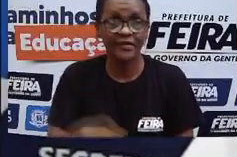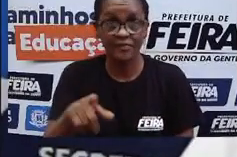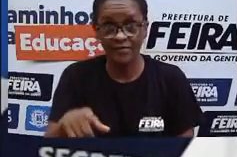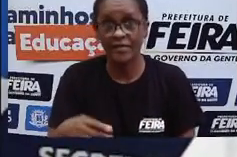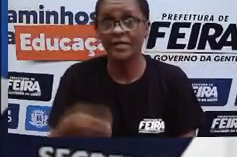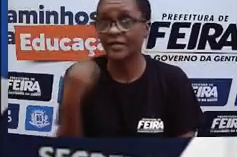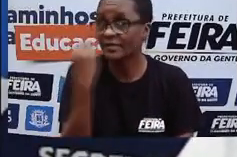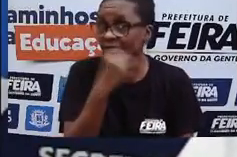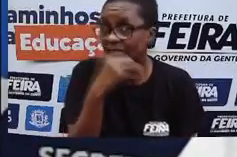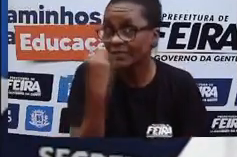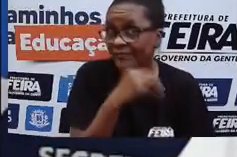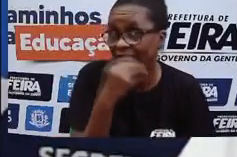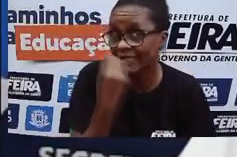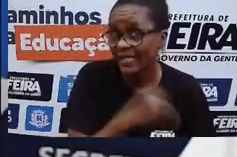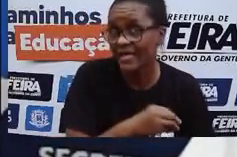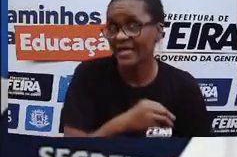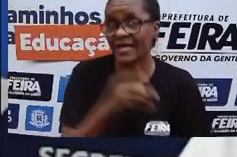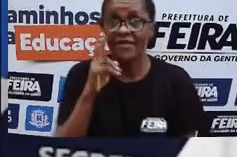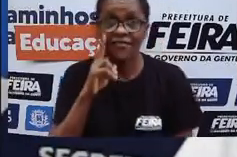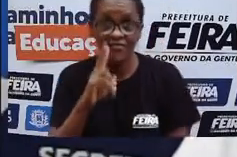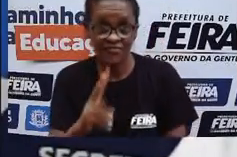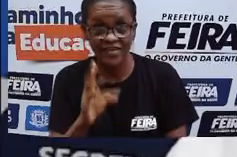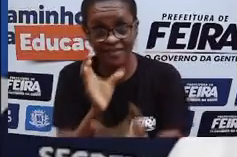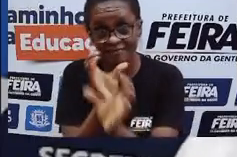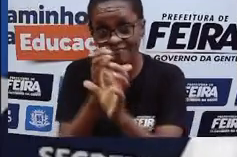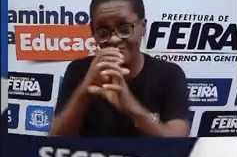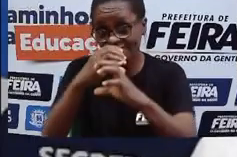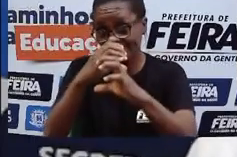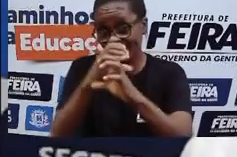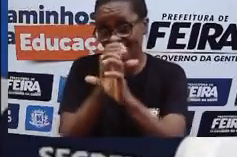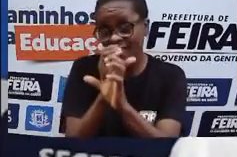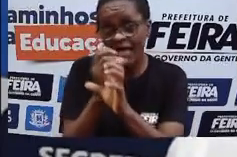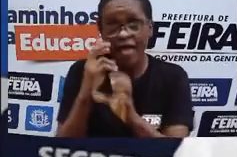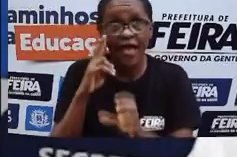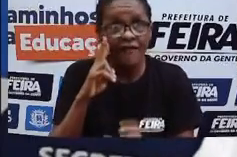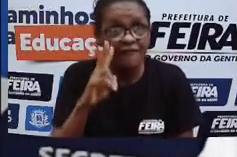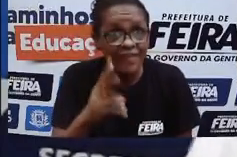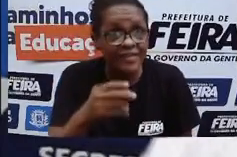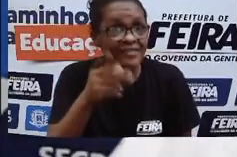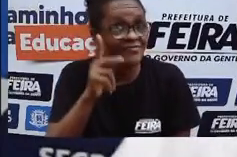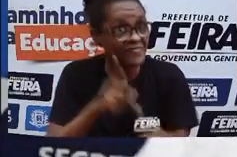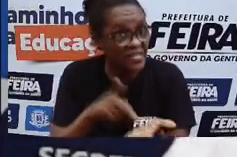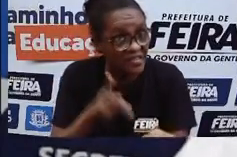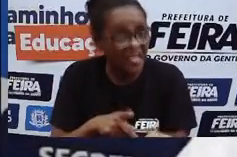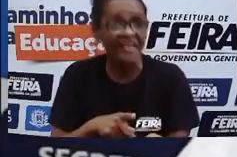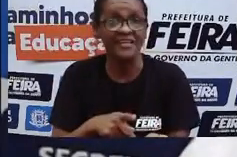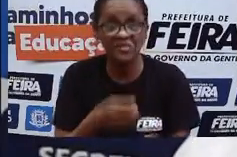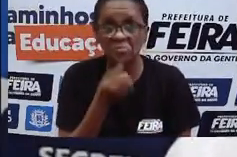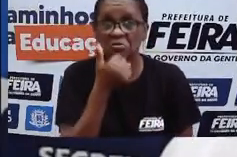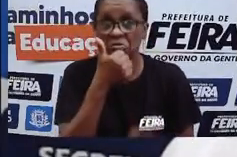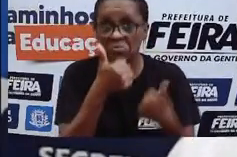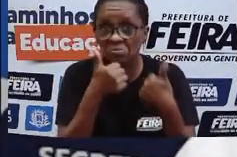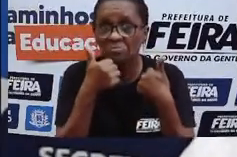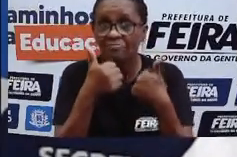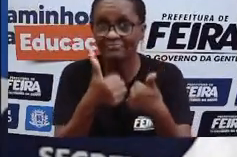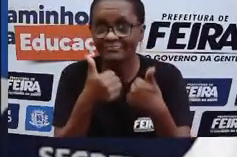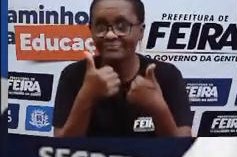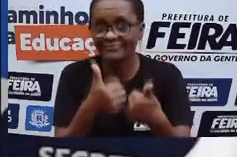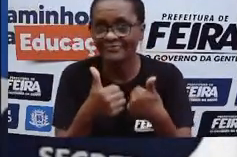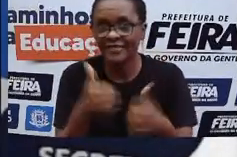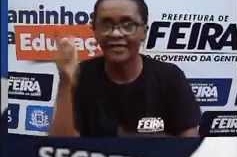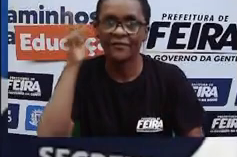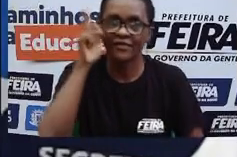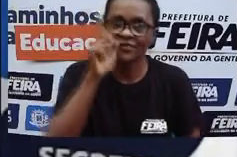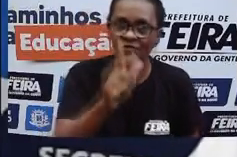mesmo que aqui na aula, né? Mesmo que de longe, esse, a gente possa conseguir